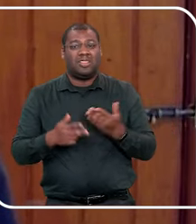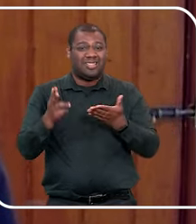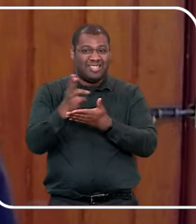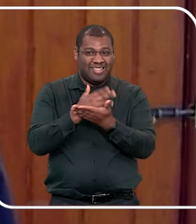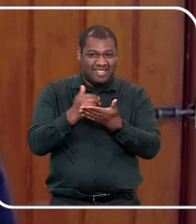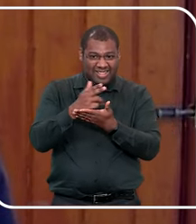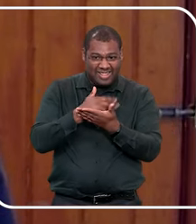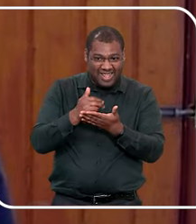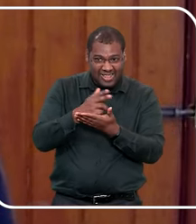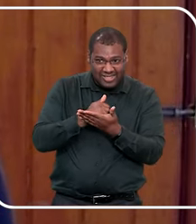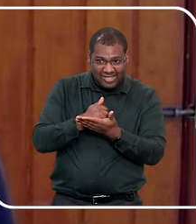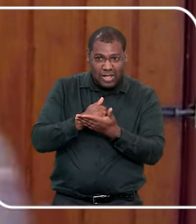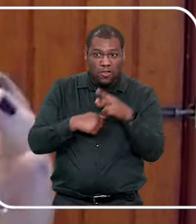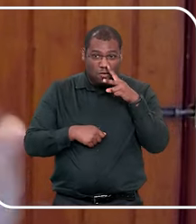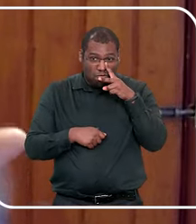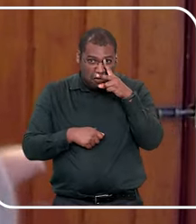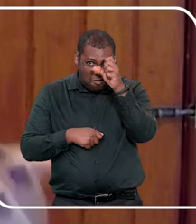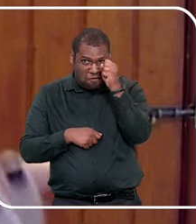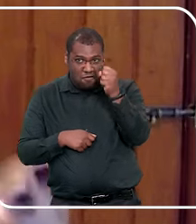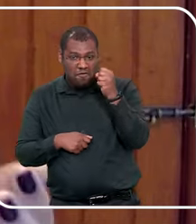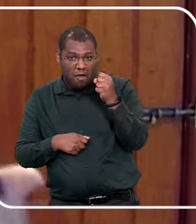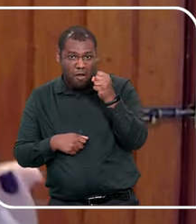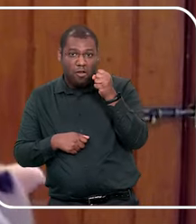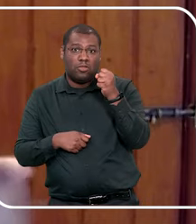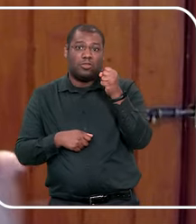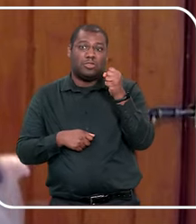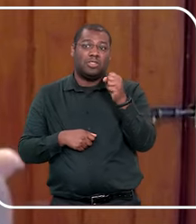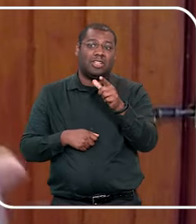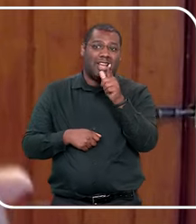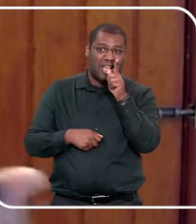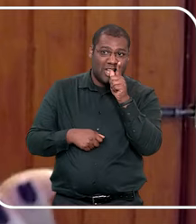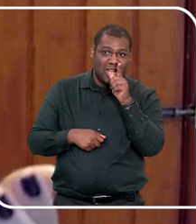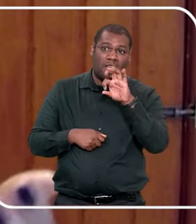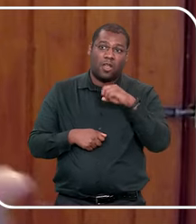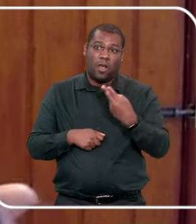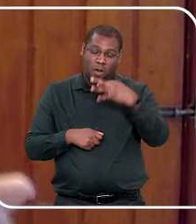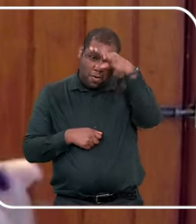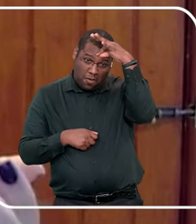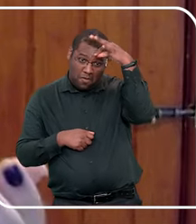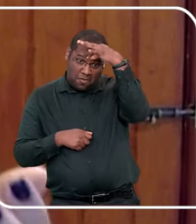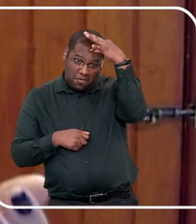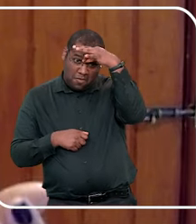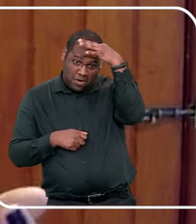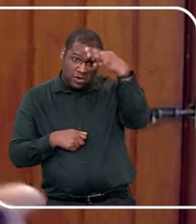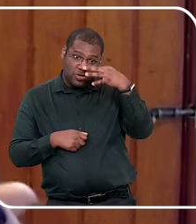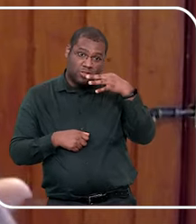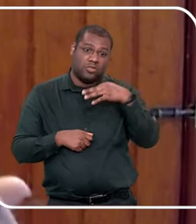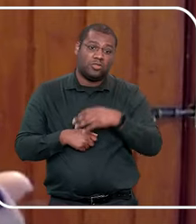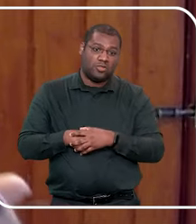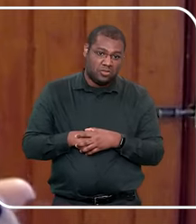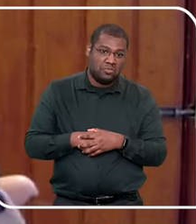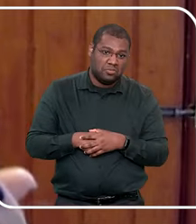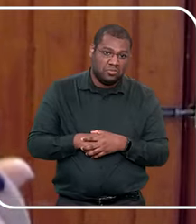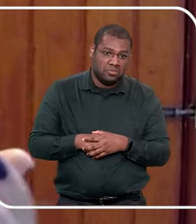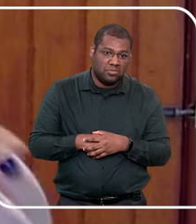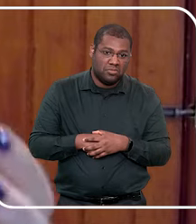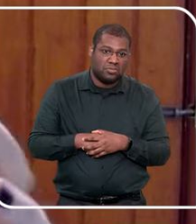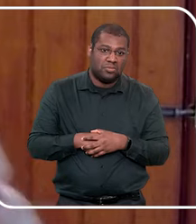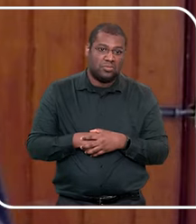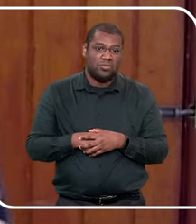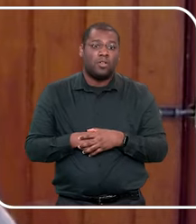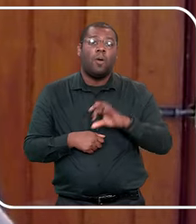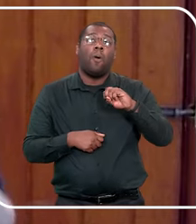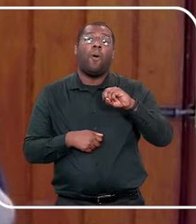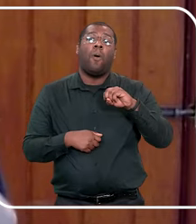faz um desenho e quase rasga ali a parte sexual, como se fosse uma coisa suja, uma coisa que ela quer eliminar, sabe, ou